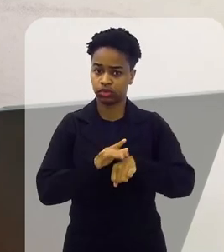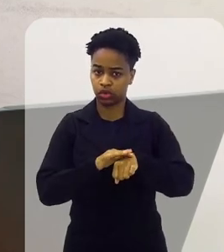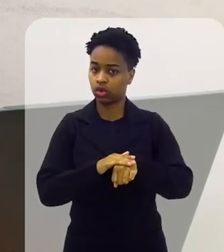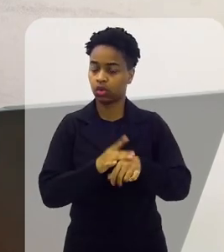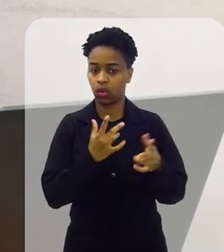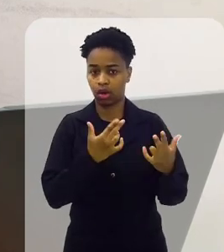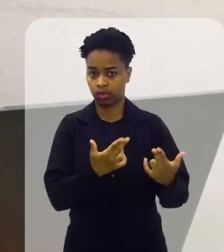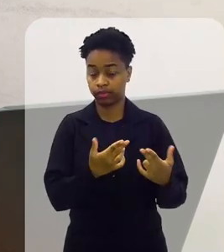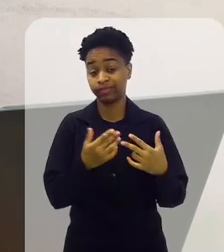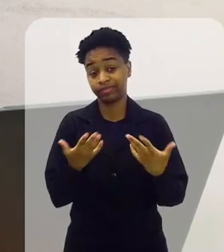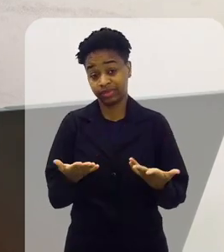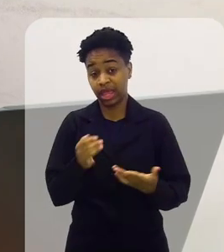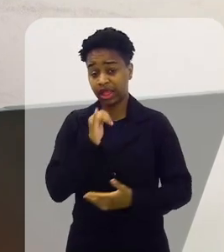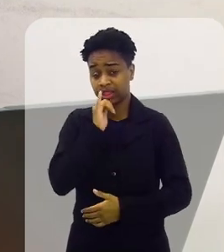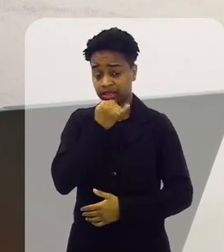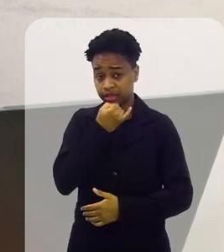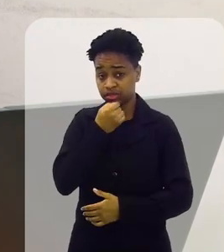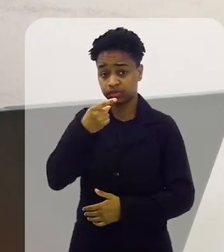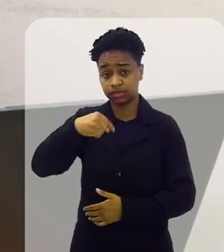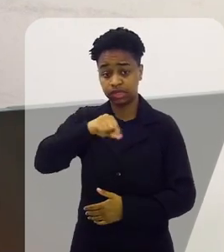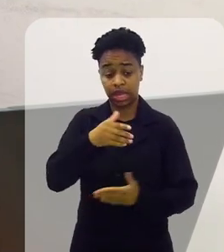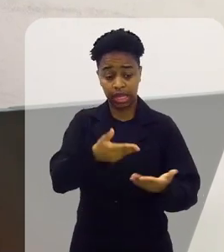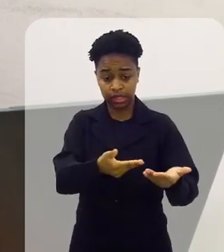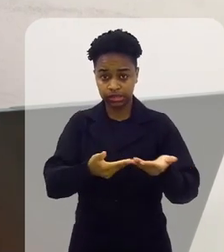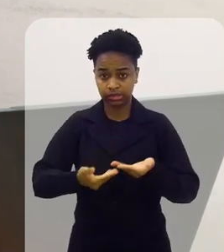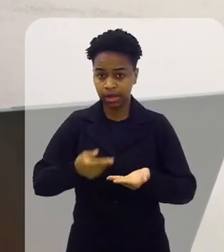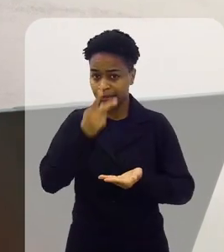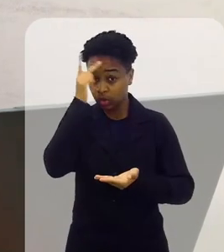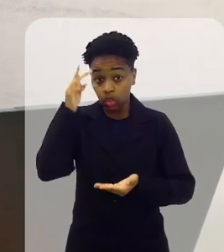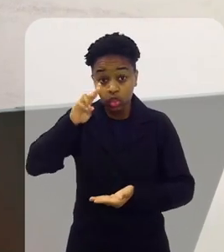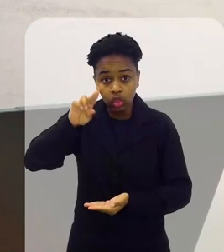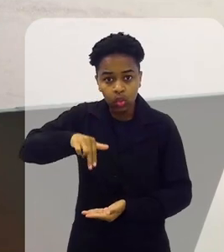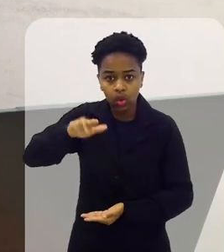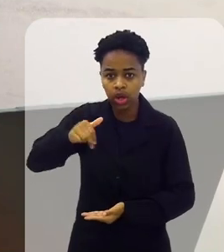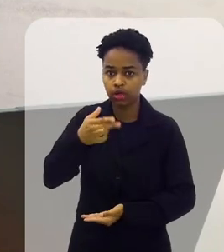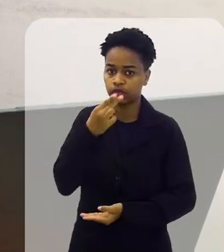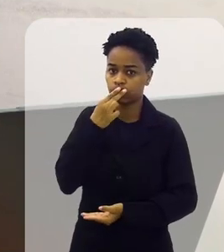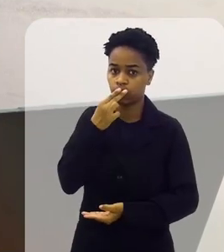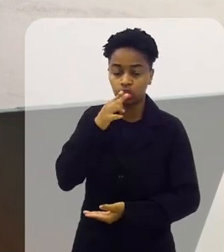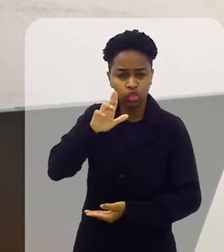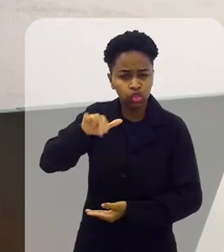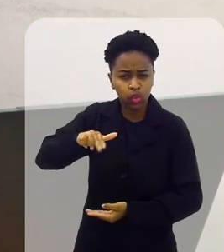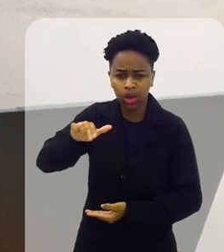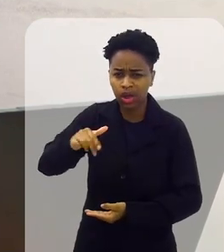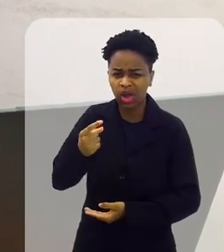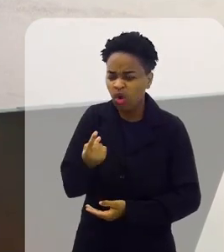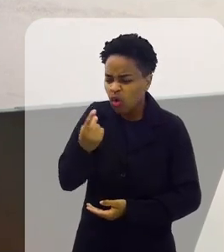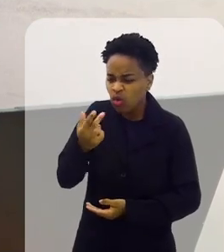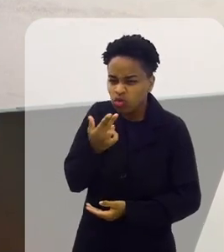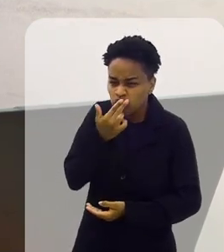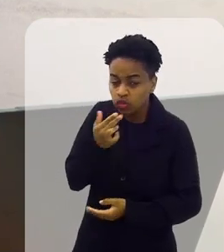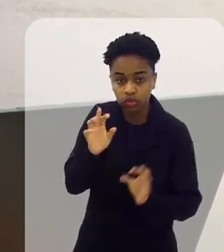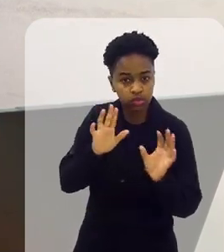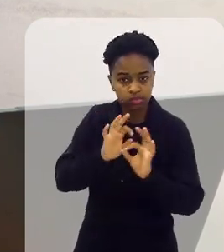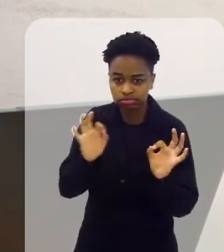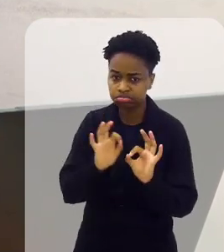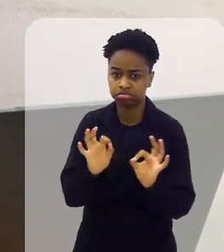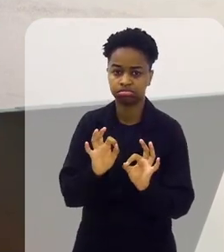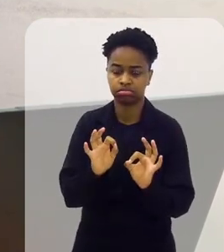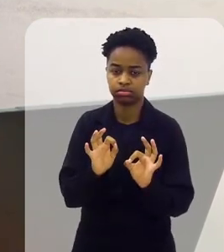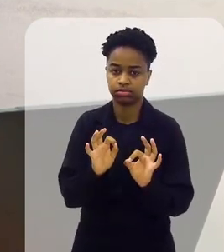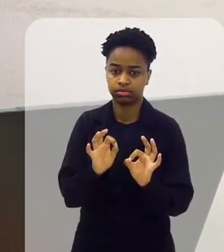muito triste vocês receber no consultório um paciente que nunca fumou, nunca colocou um cigarro na boca,